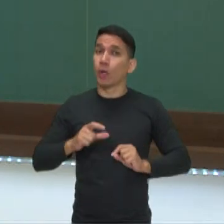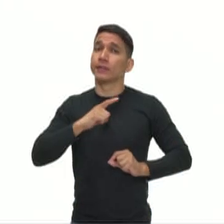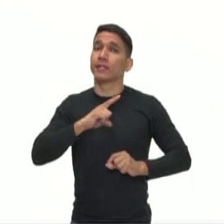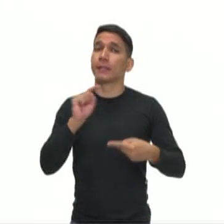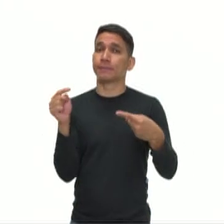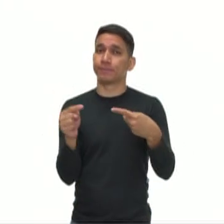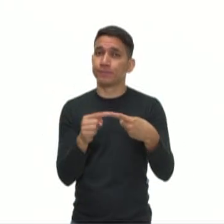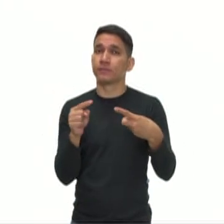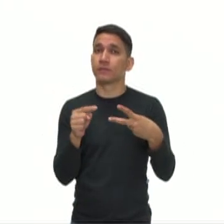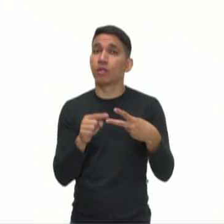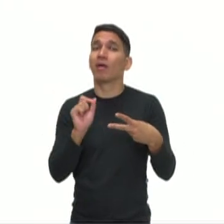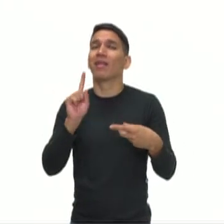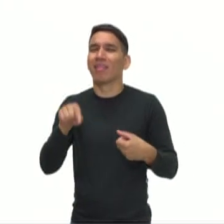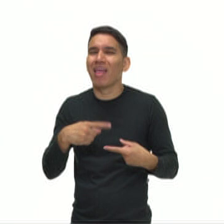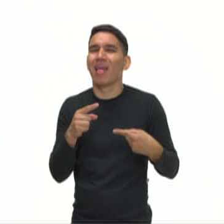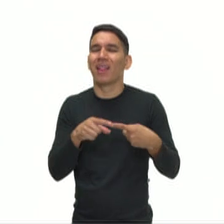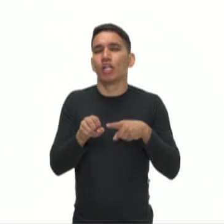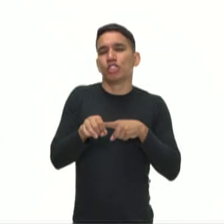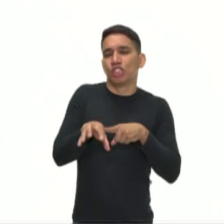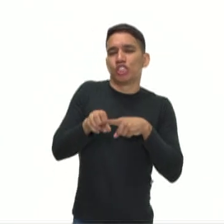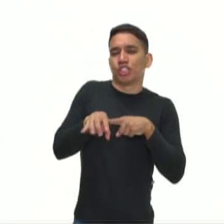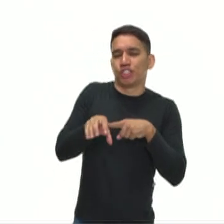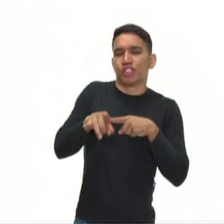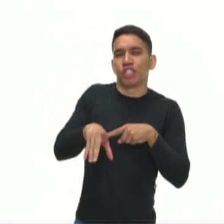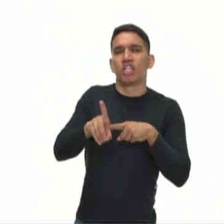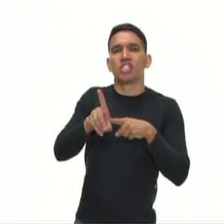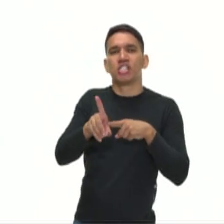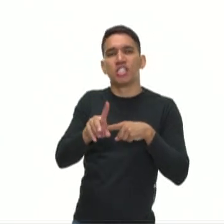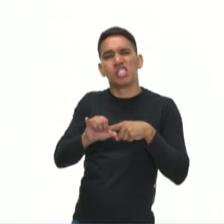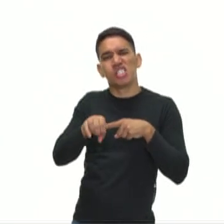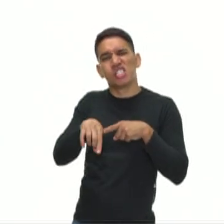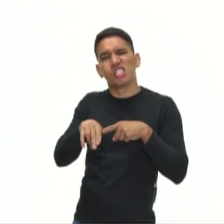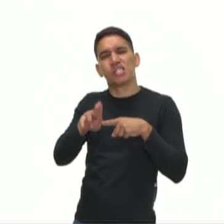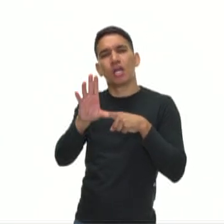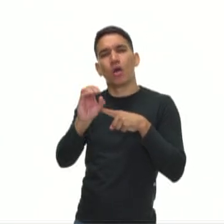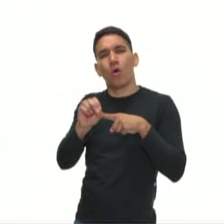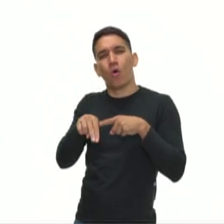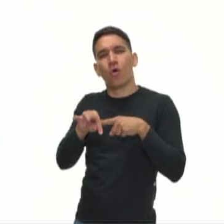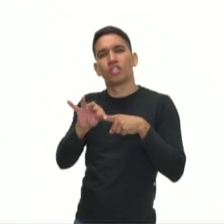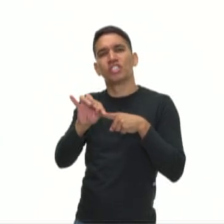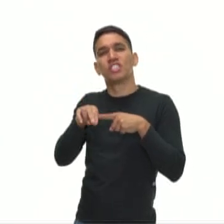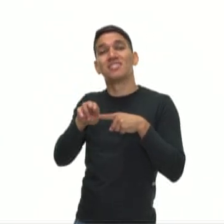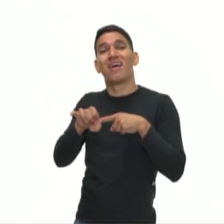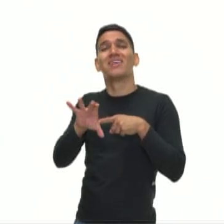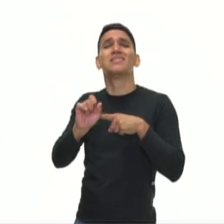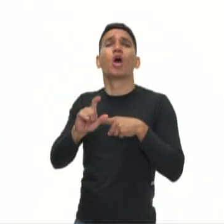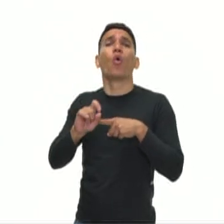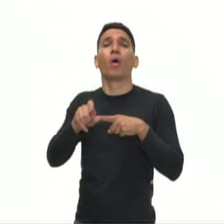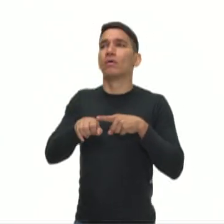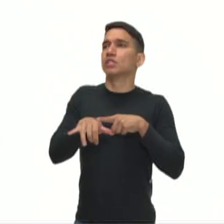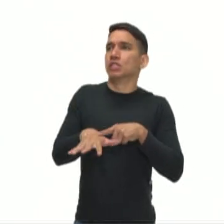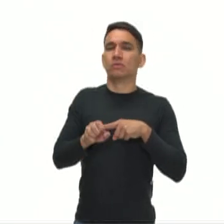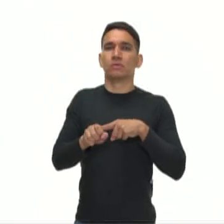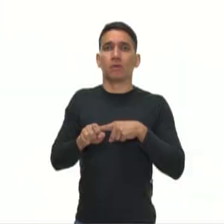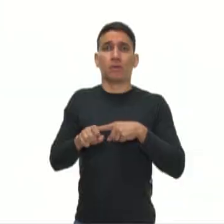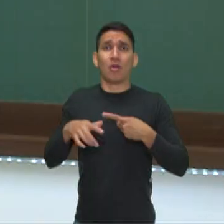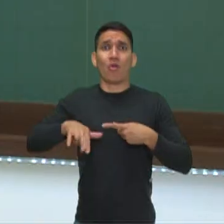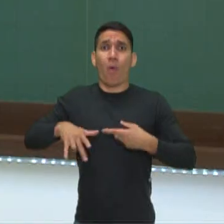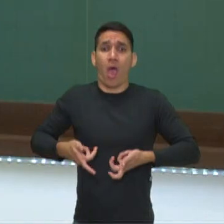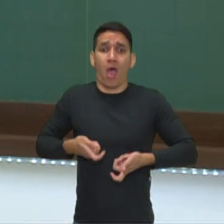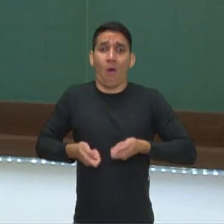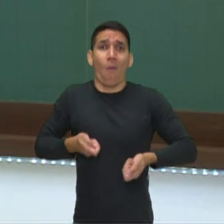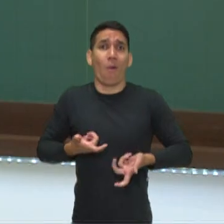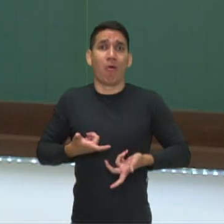aqui também da incontinência urinária. A incontinência urinária é a perda involuntária, quando a pessoa não tem